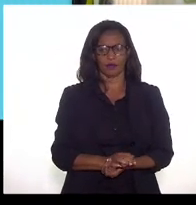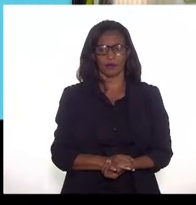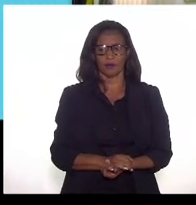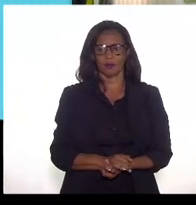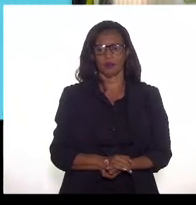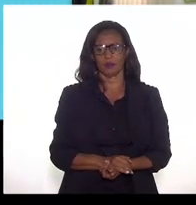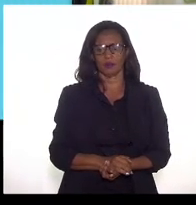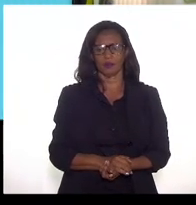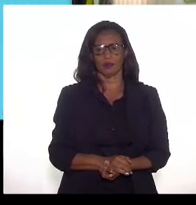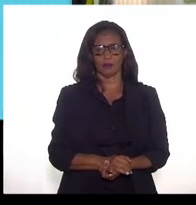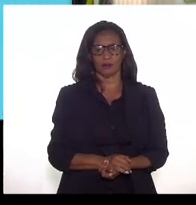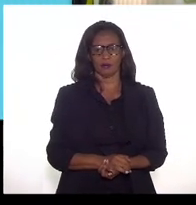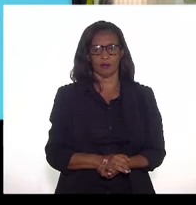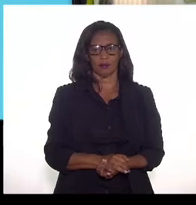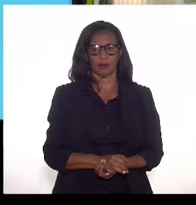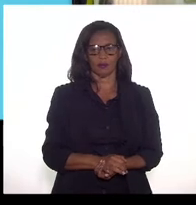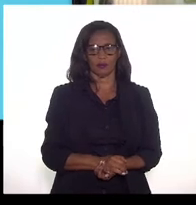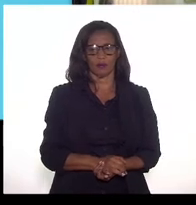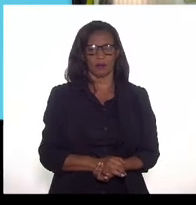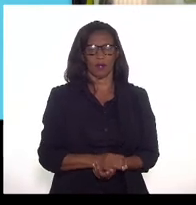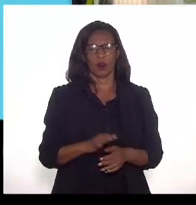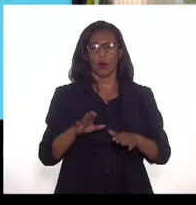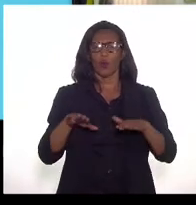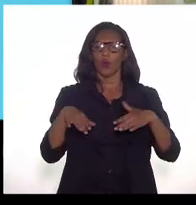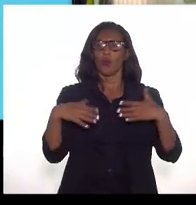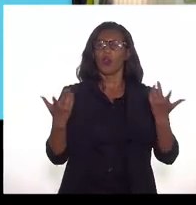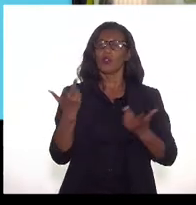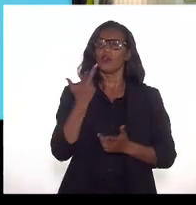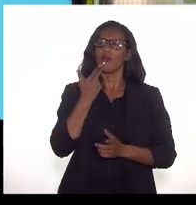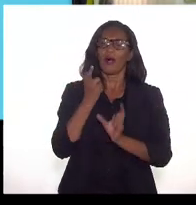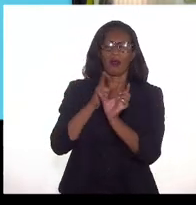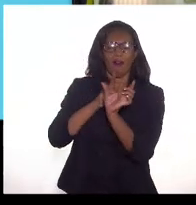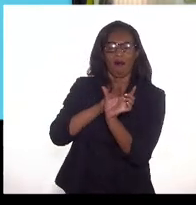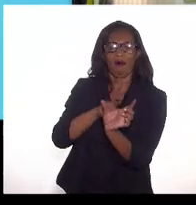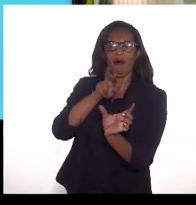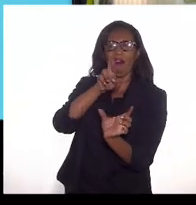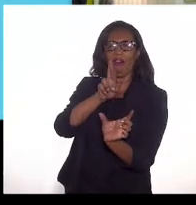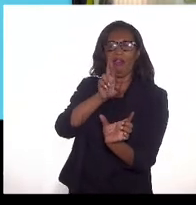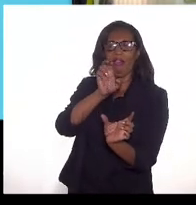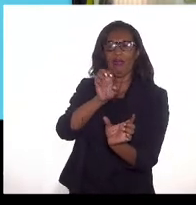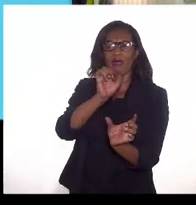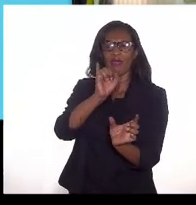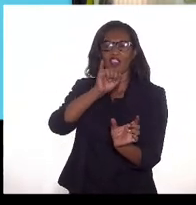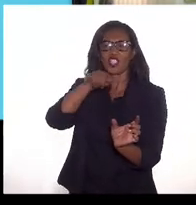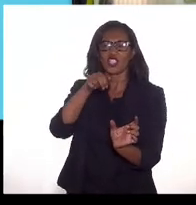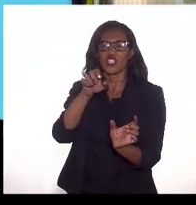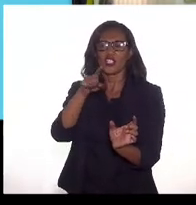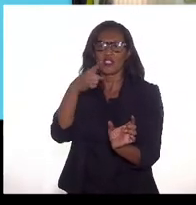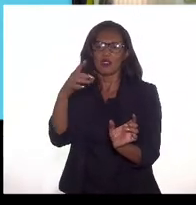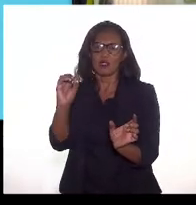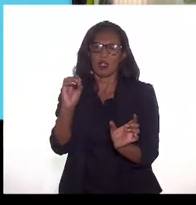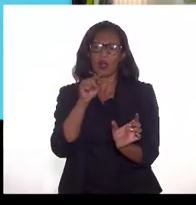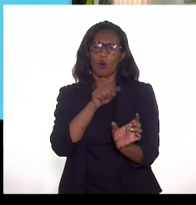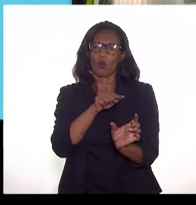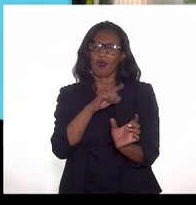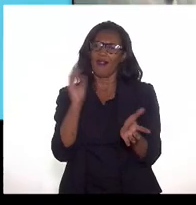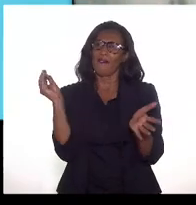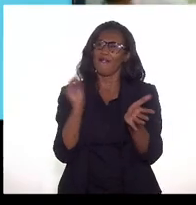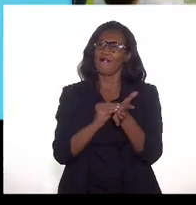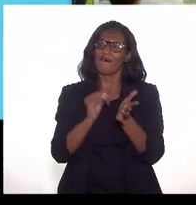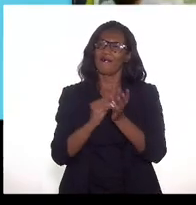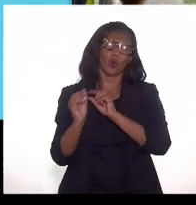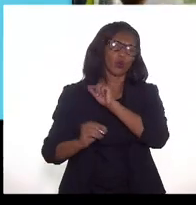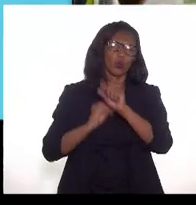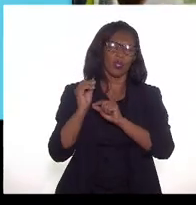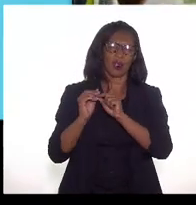quando a gente fala em reinjeção portanto nós estamos falando de reinjeção por falta de mercado